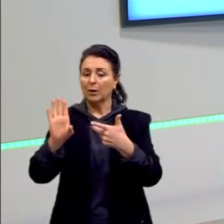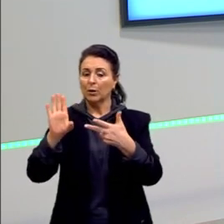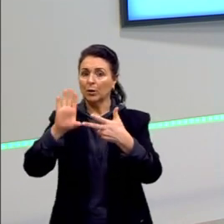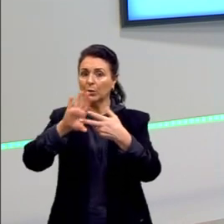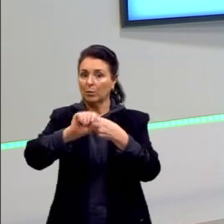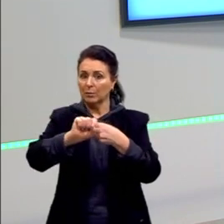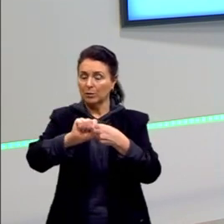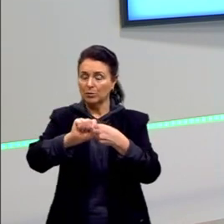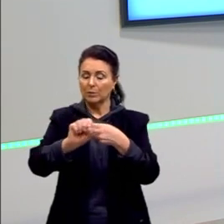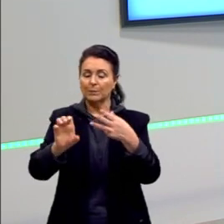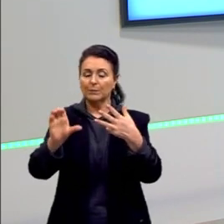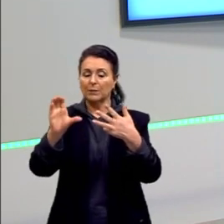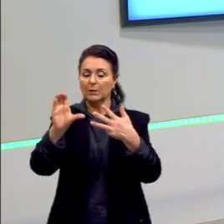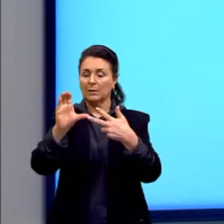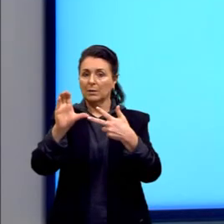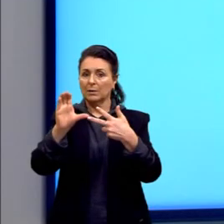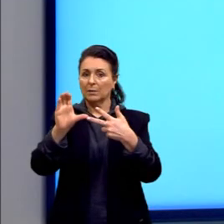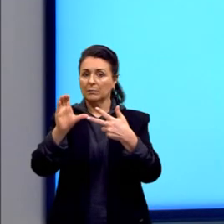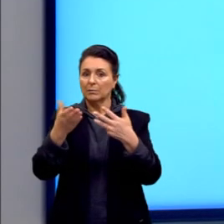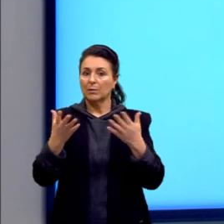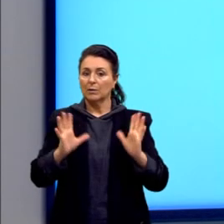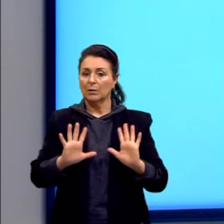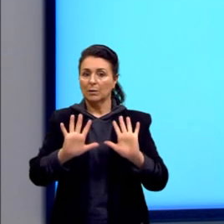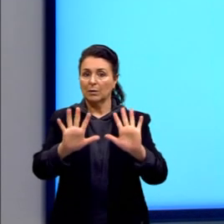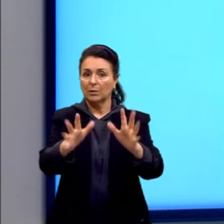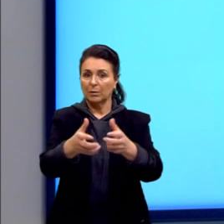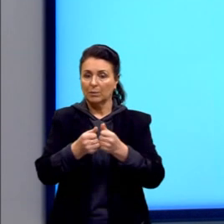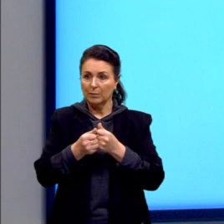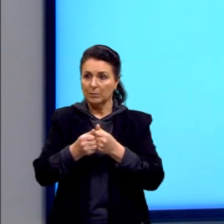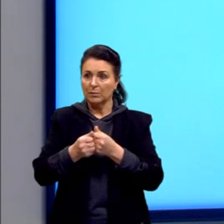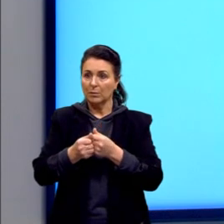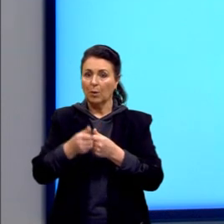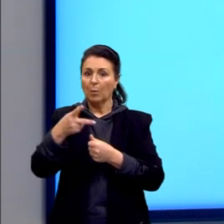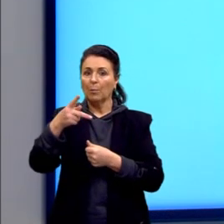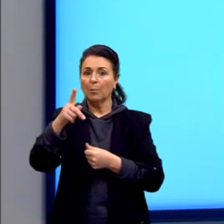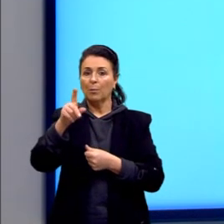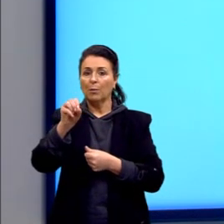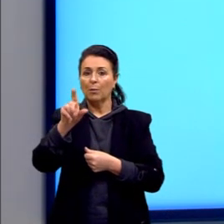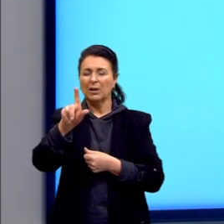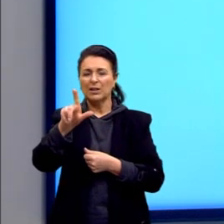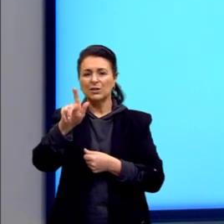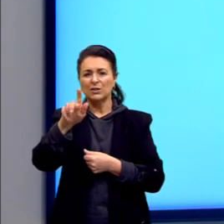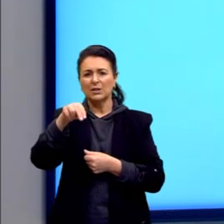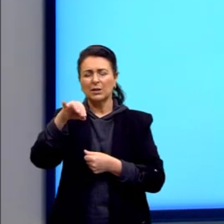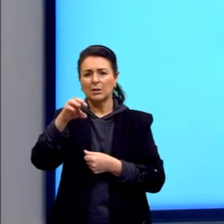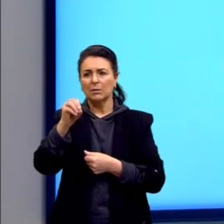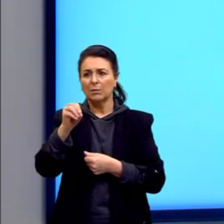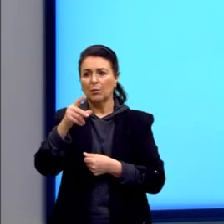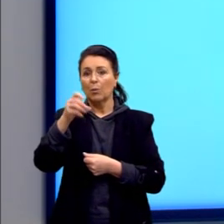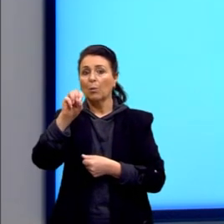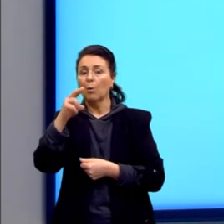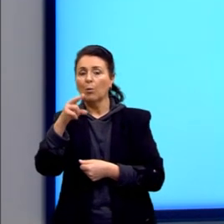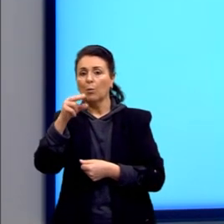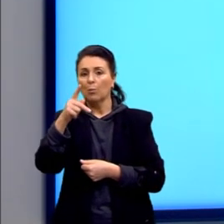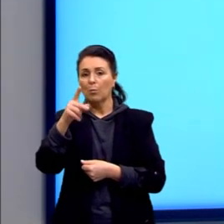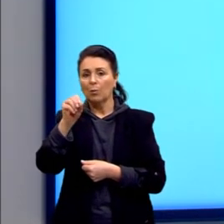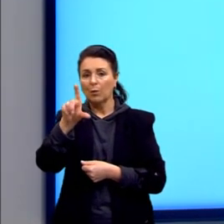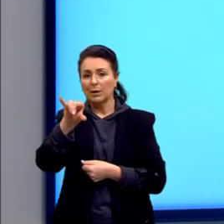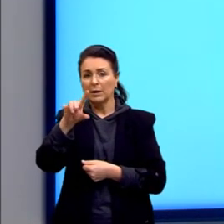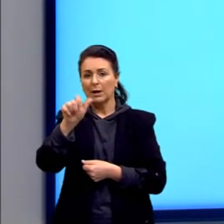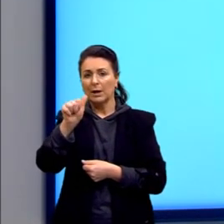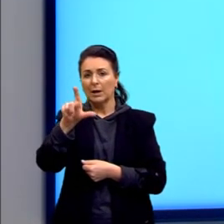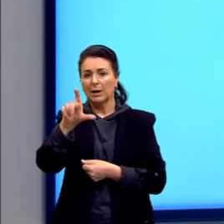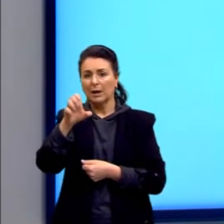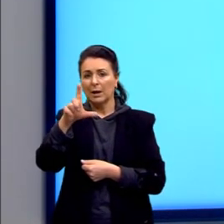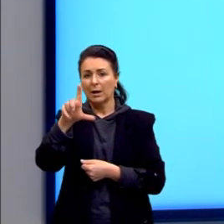letra C co-dominante, D poligênico e polialélico. O vocês acham